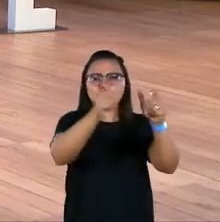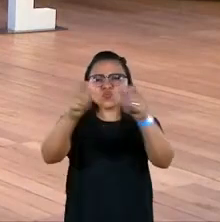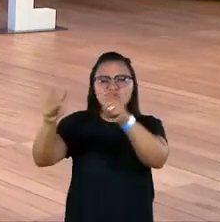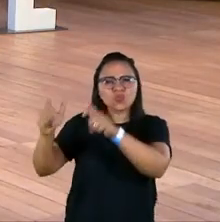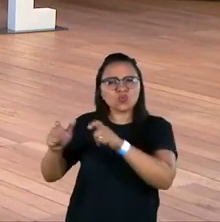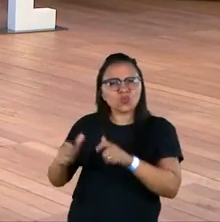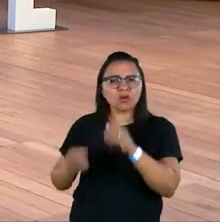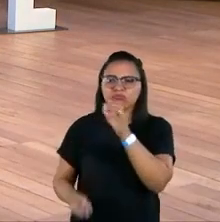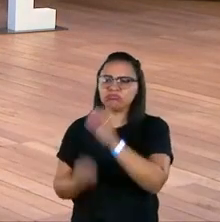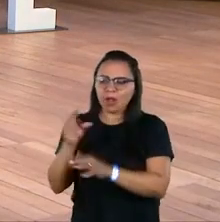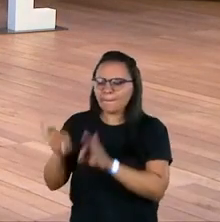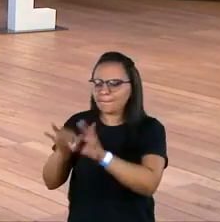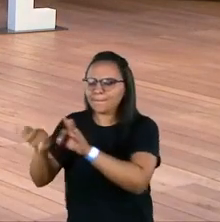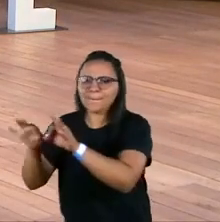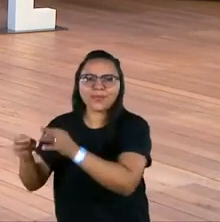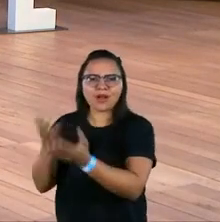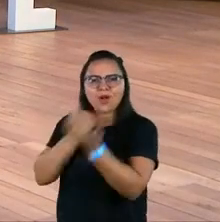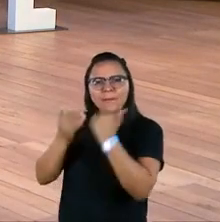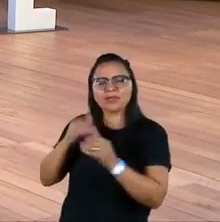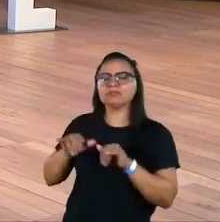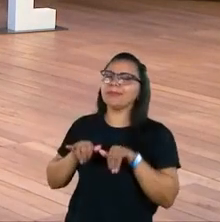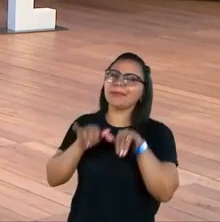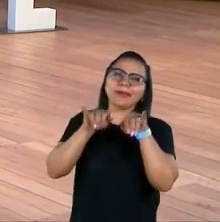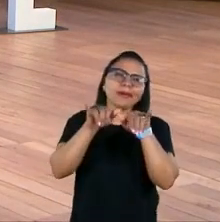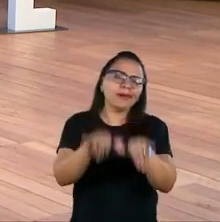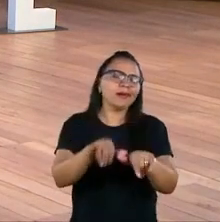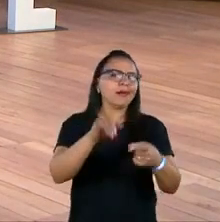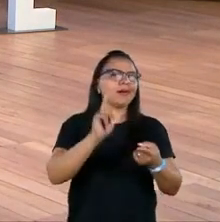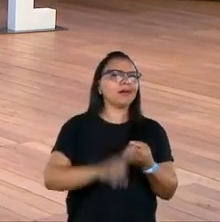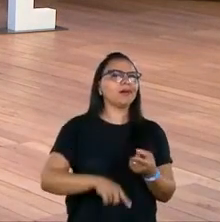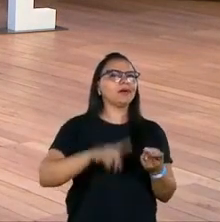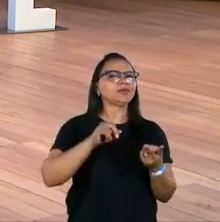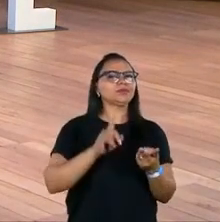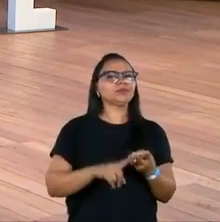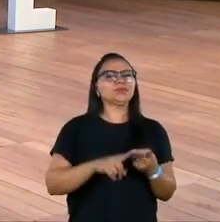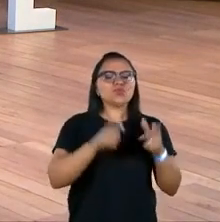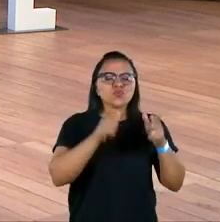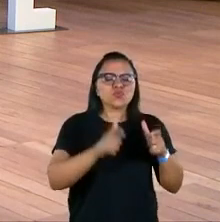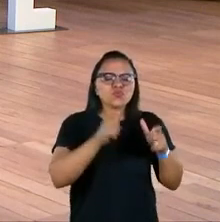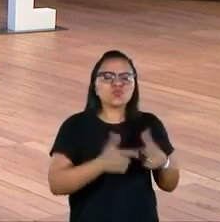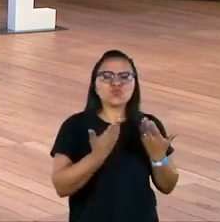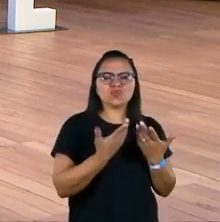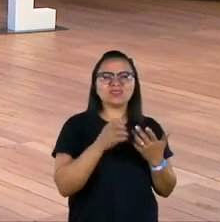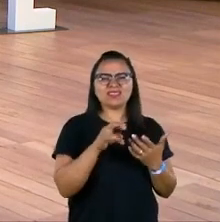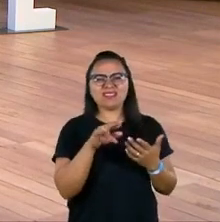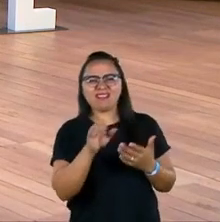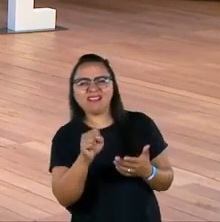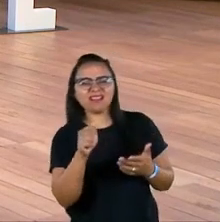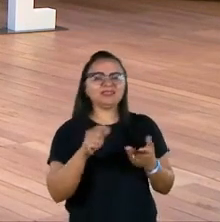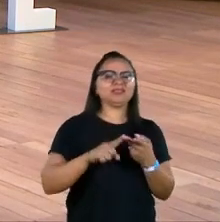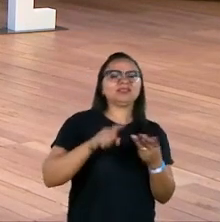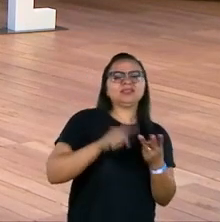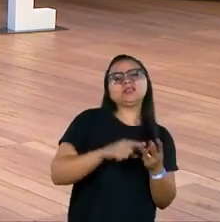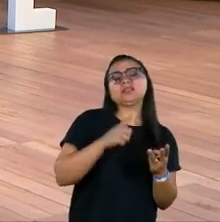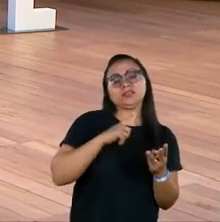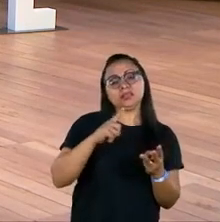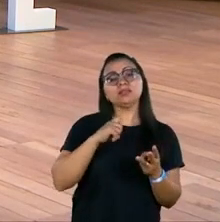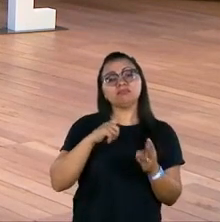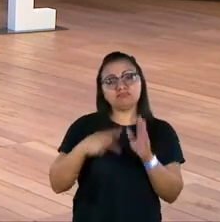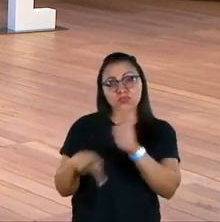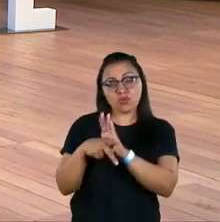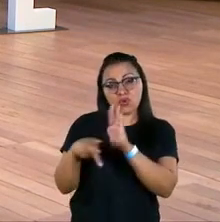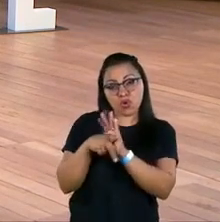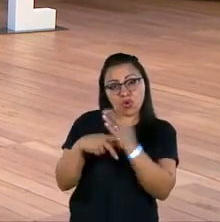produtora de alimento, supermercados, centrais de abastecimento, até, em alguns casos, no